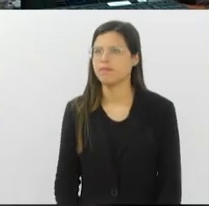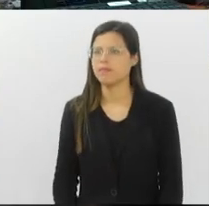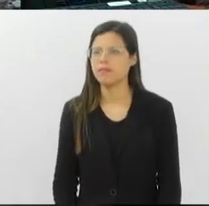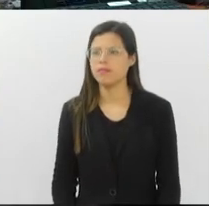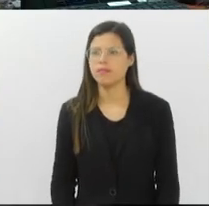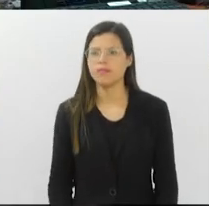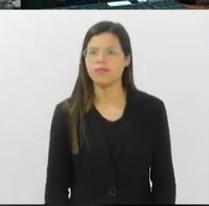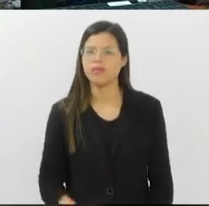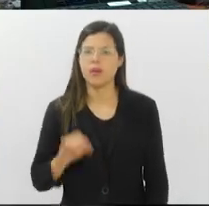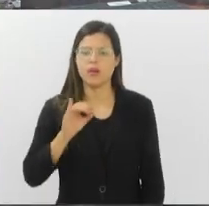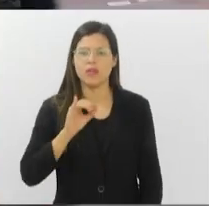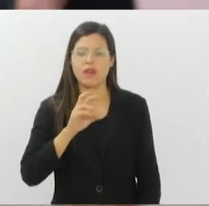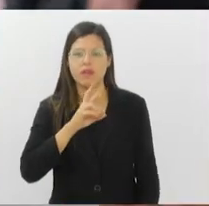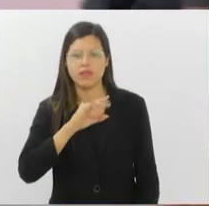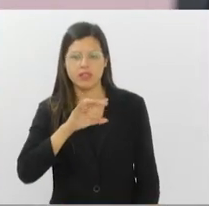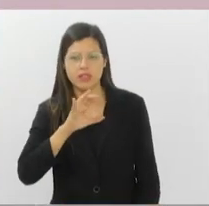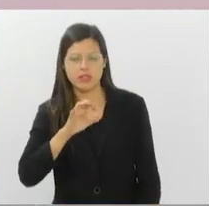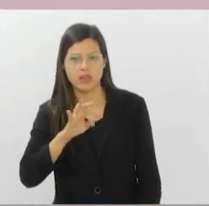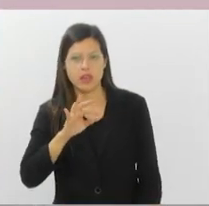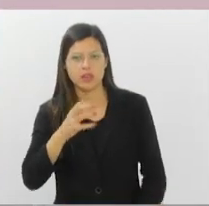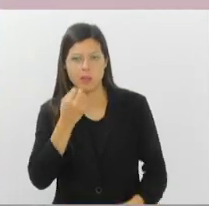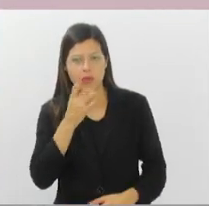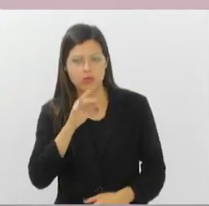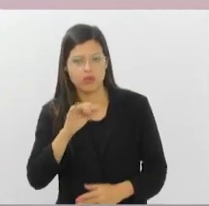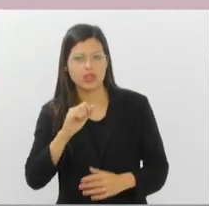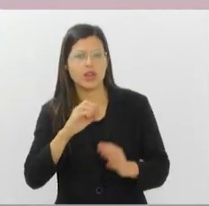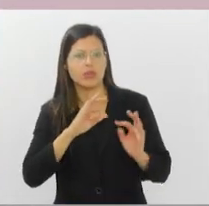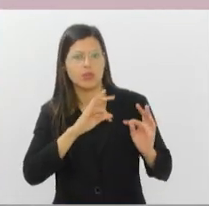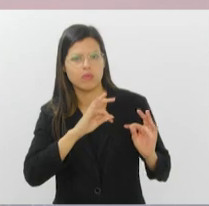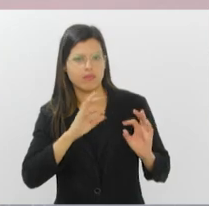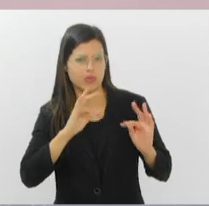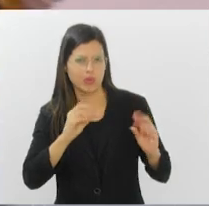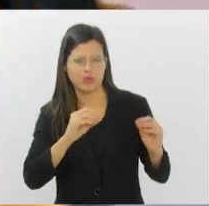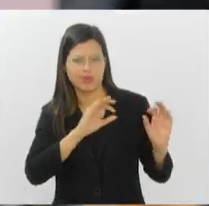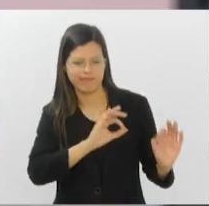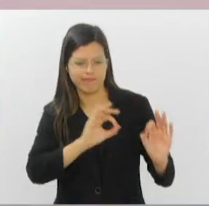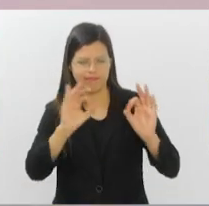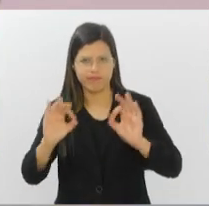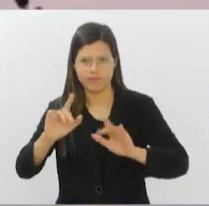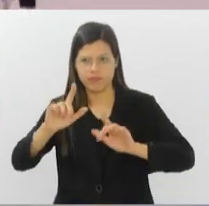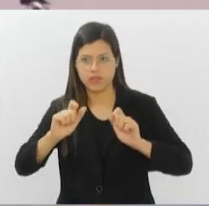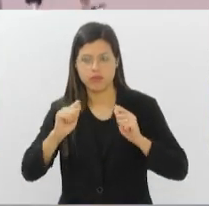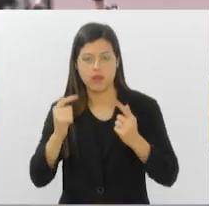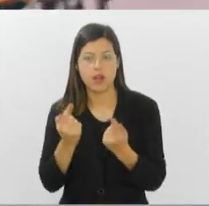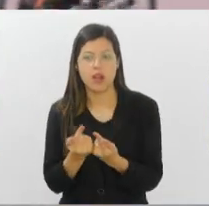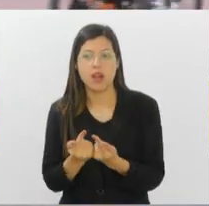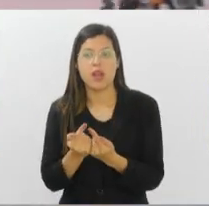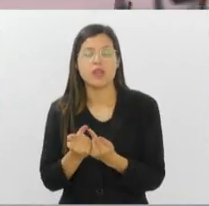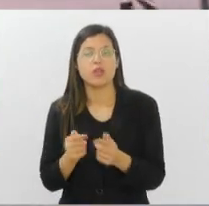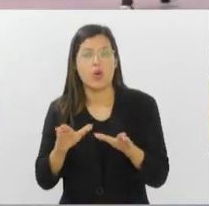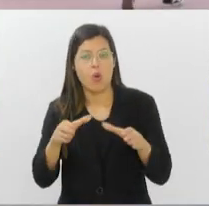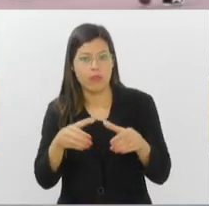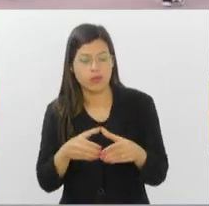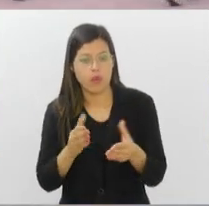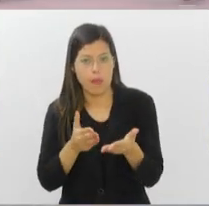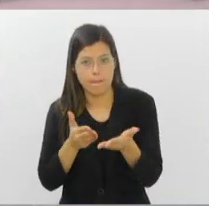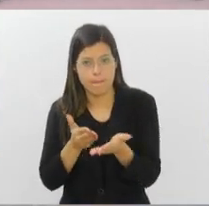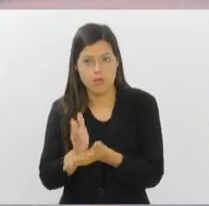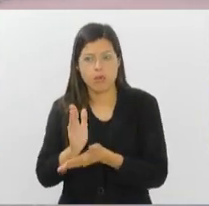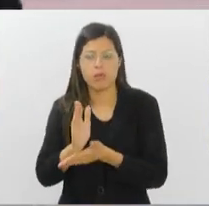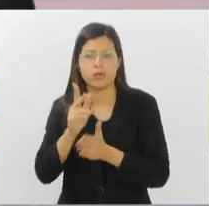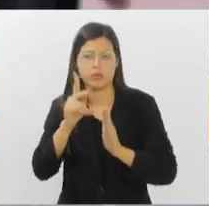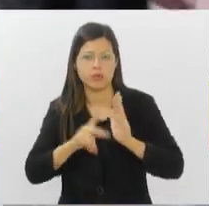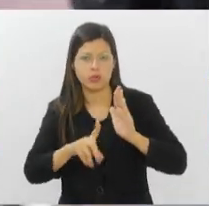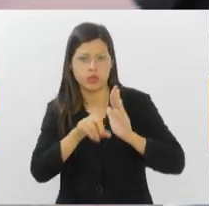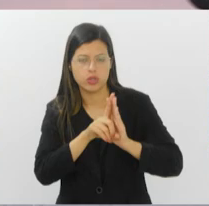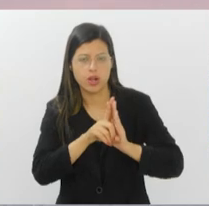Olá, Vicente. Bom dia para você. Bom dia a todos que acompanham a TV Alerja. A Comissão de Direitos Humanos do Senado aprovou esse projeto de lei que aumenta a duração